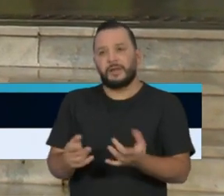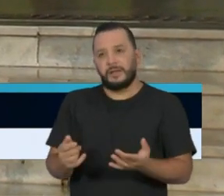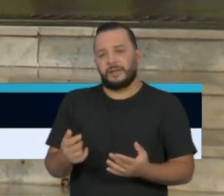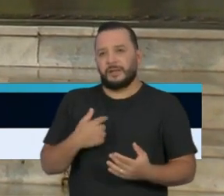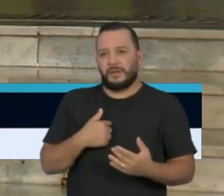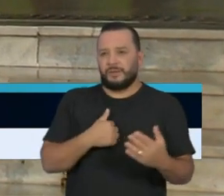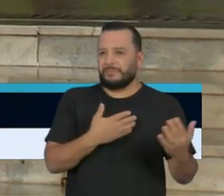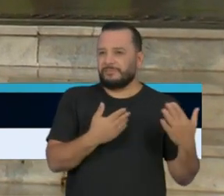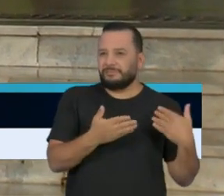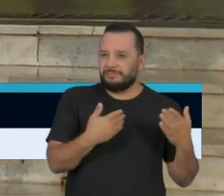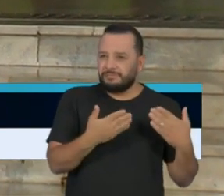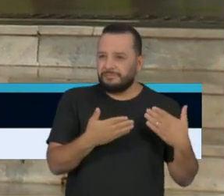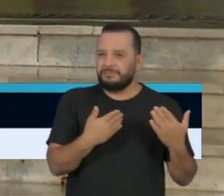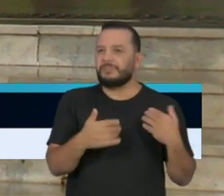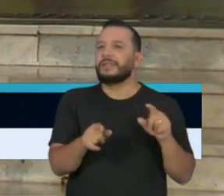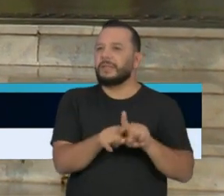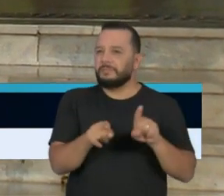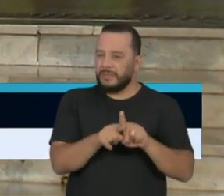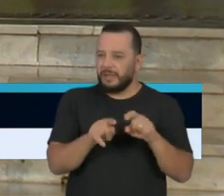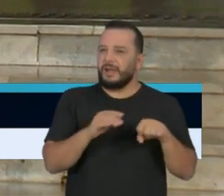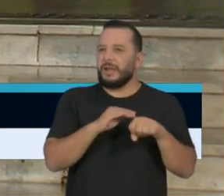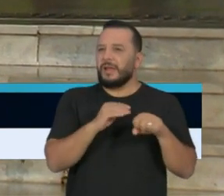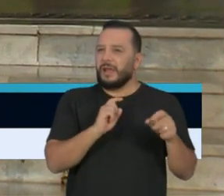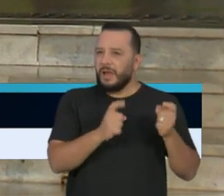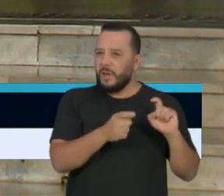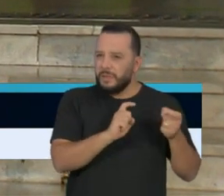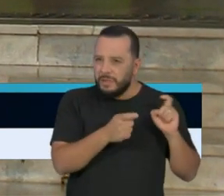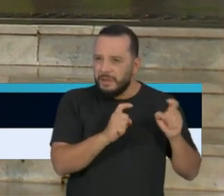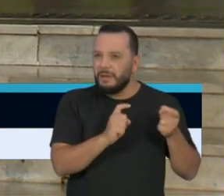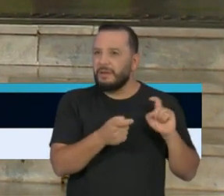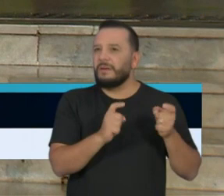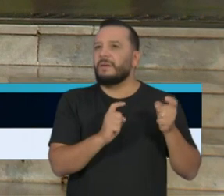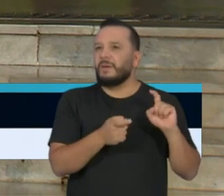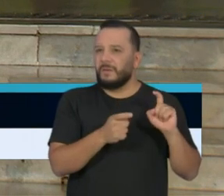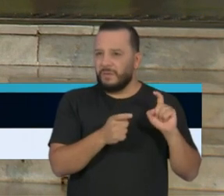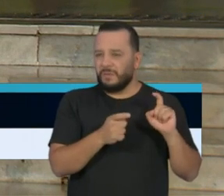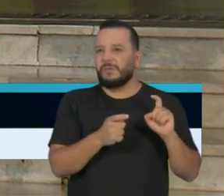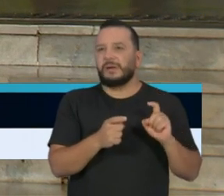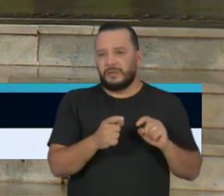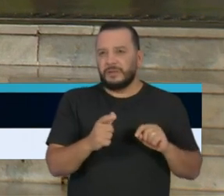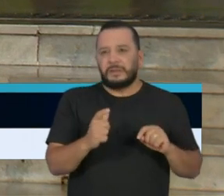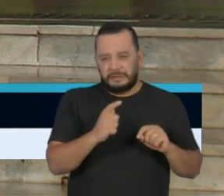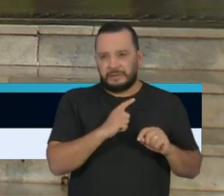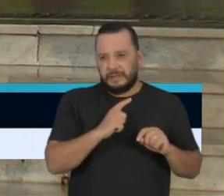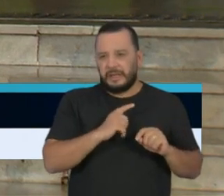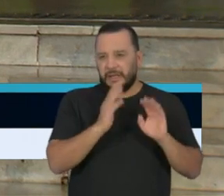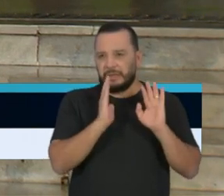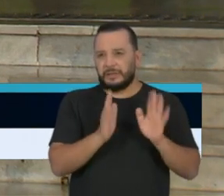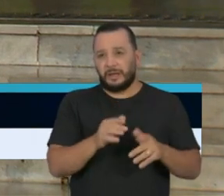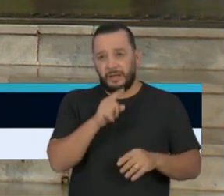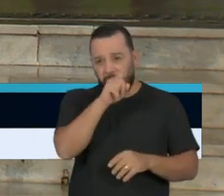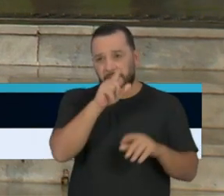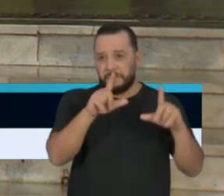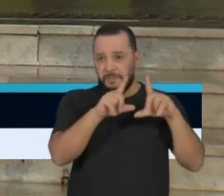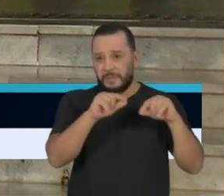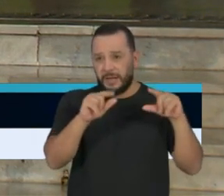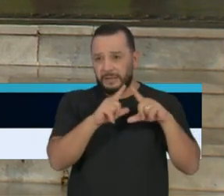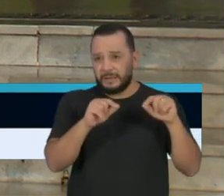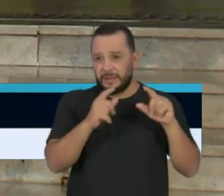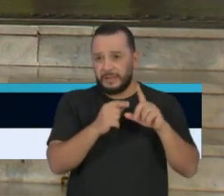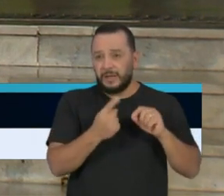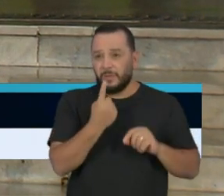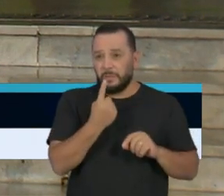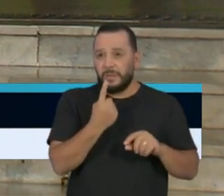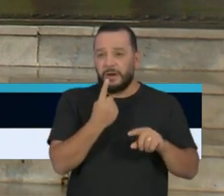conversas e nas diversas reuniões que nós temos na tripartite em Brasília, uma vez por mês,